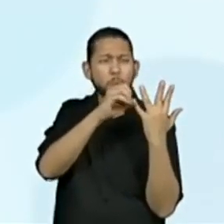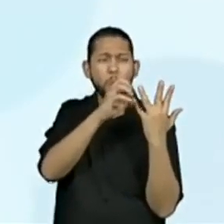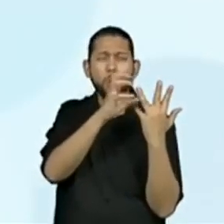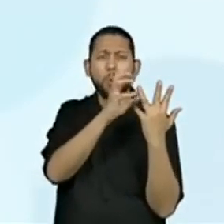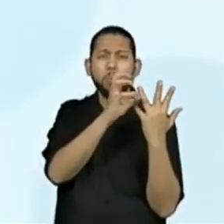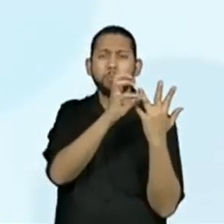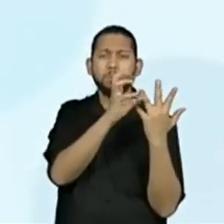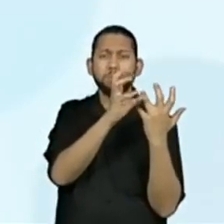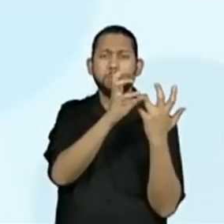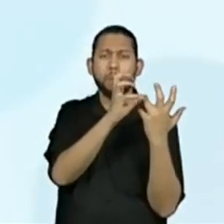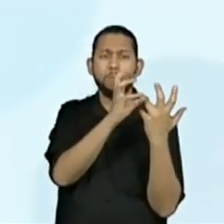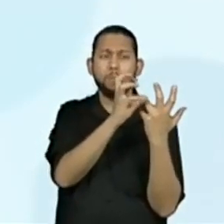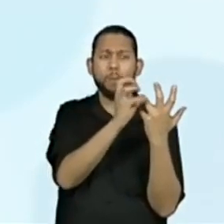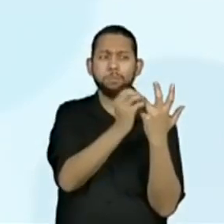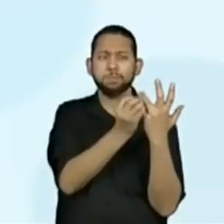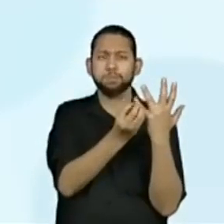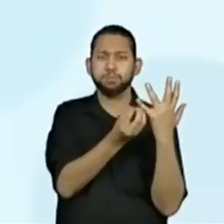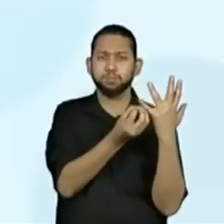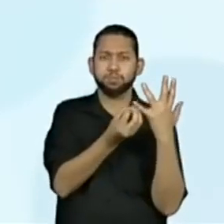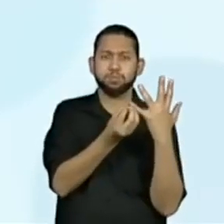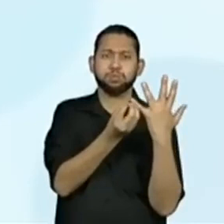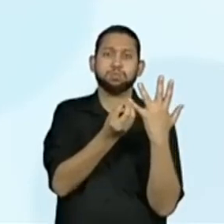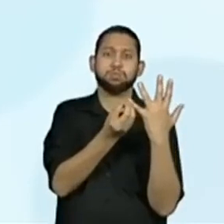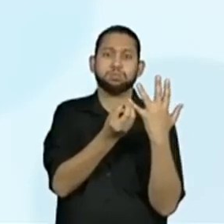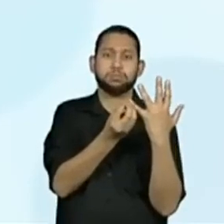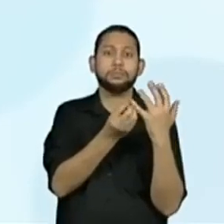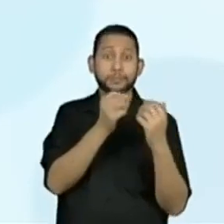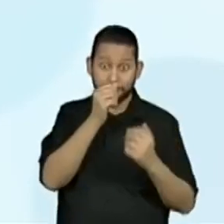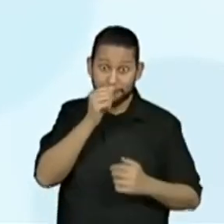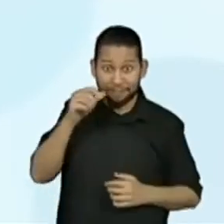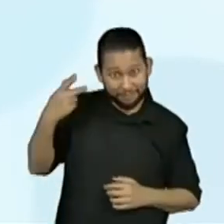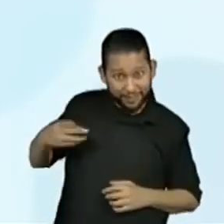dela, ela possui uma alimentação diferente.